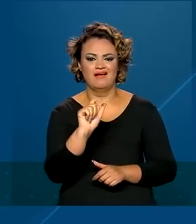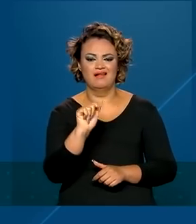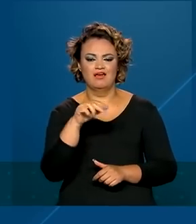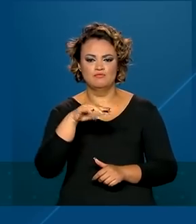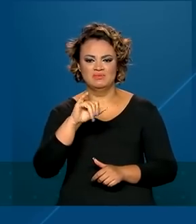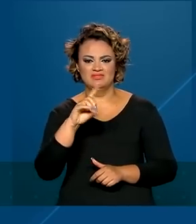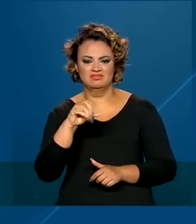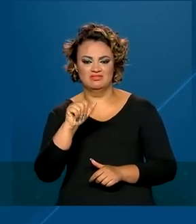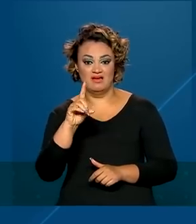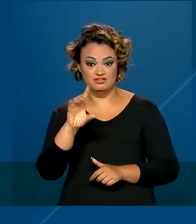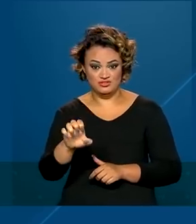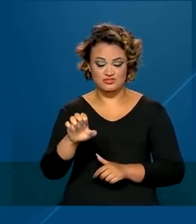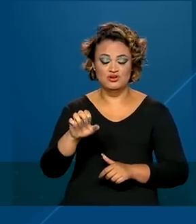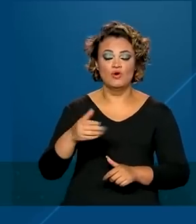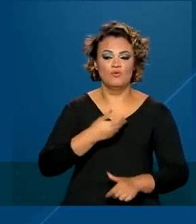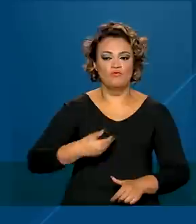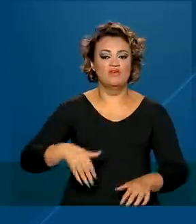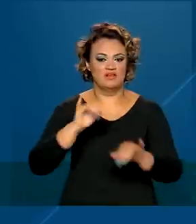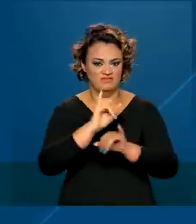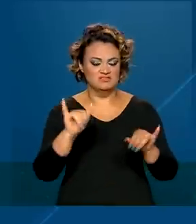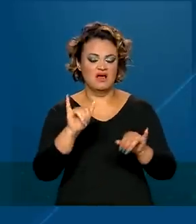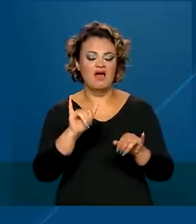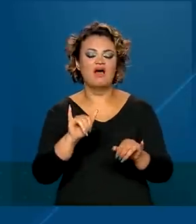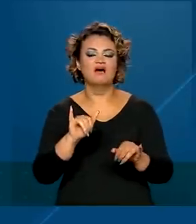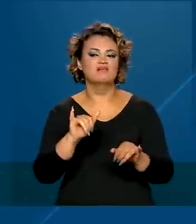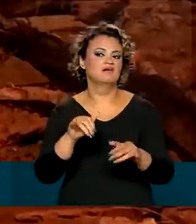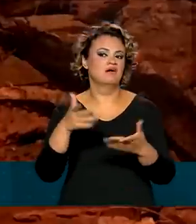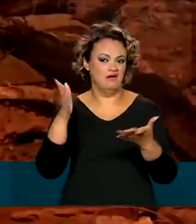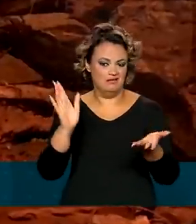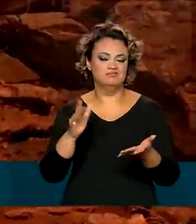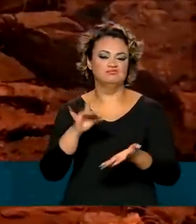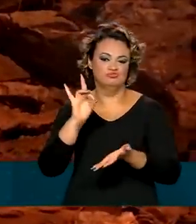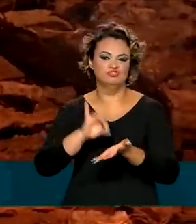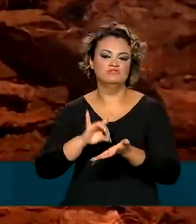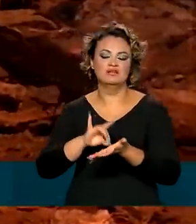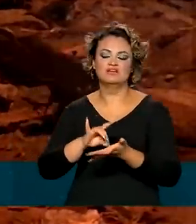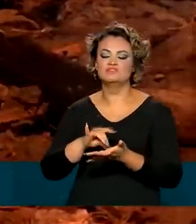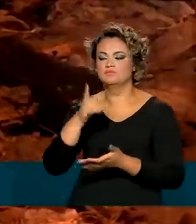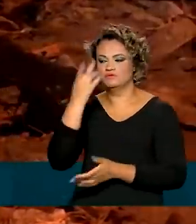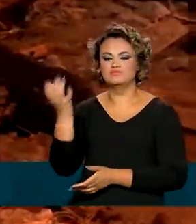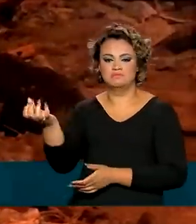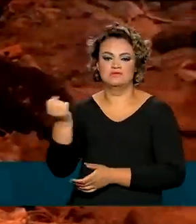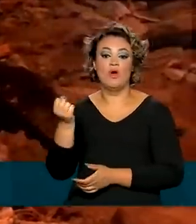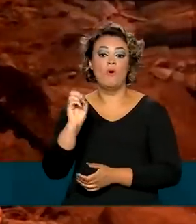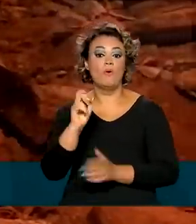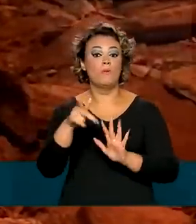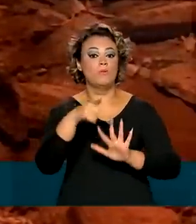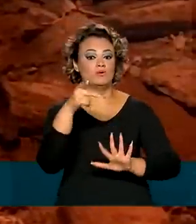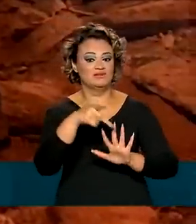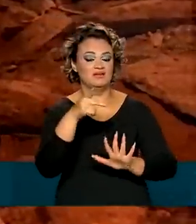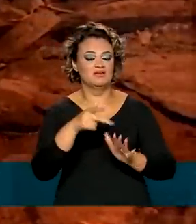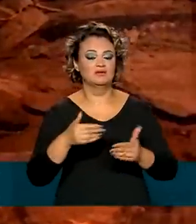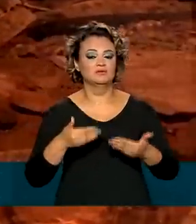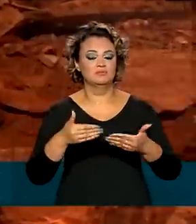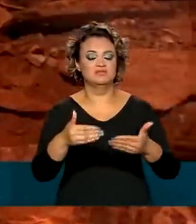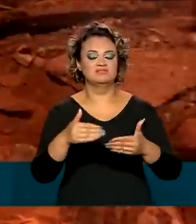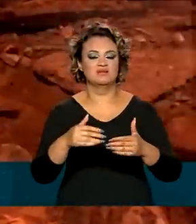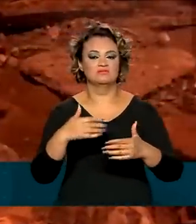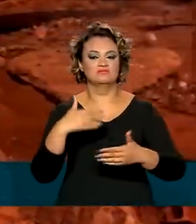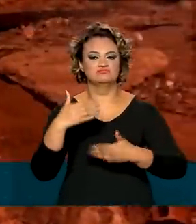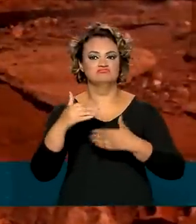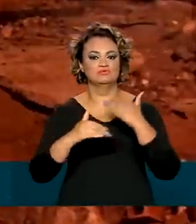tenha sido decretado pelo governo municipal ou estadual e reconhecido por meio de portaria do Ministério do